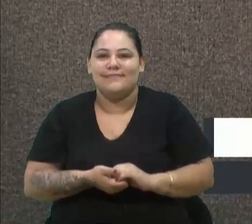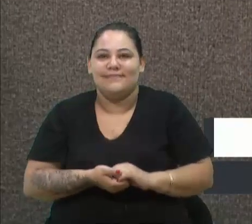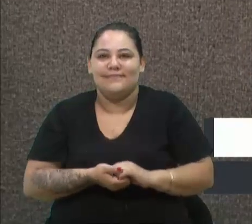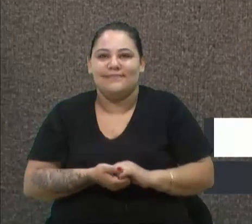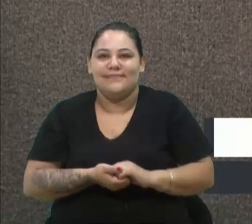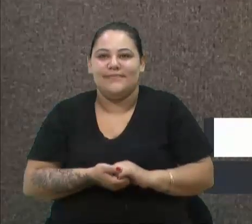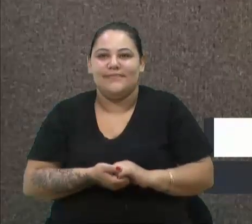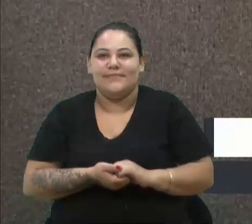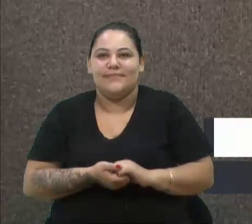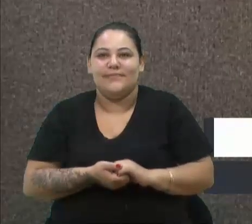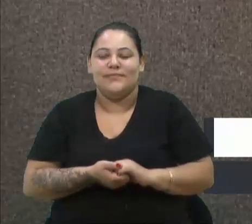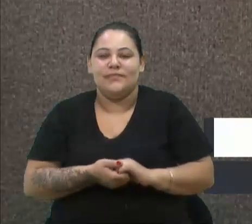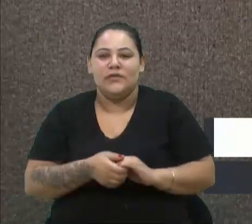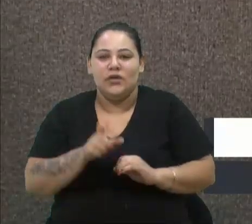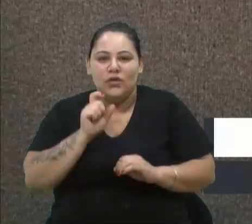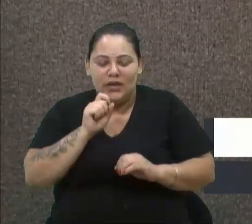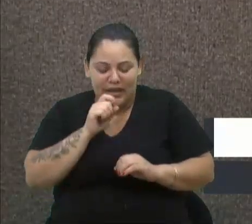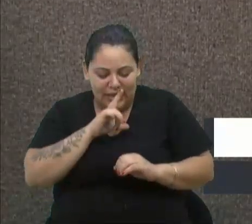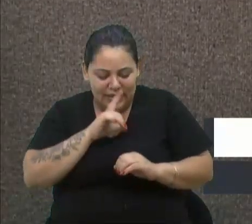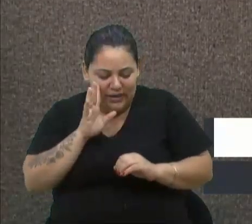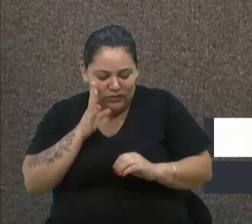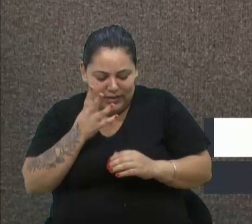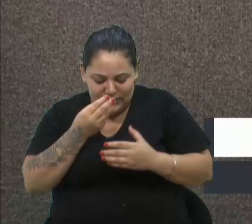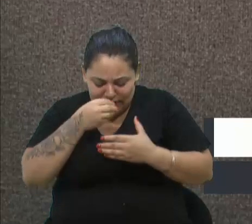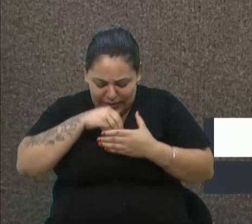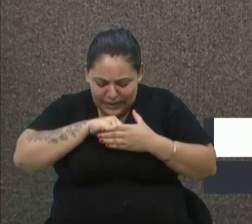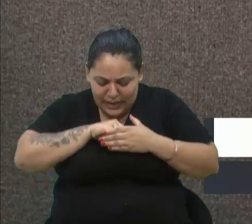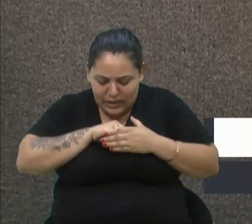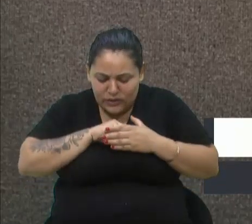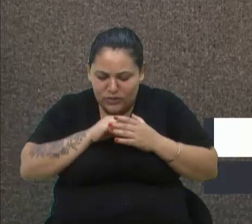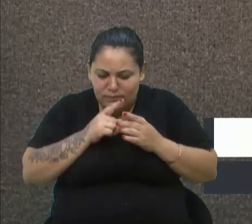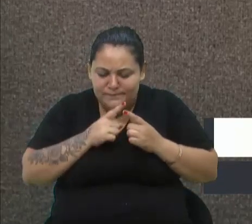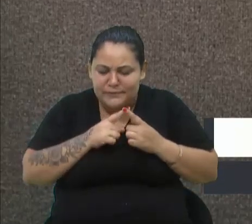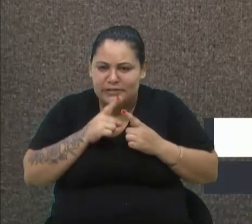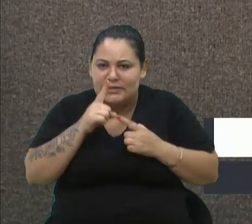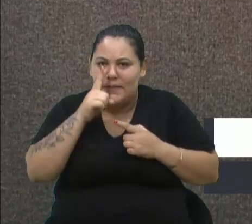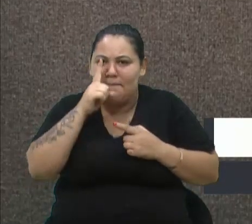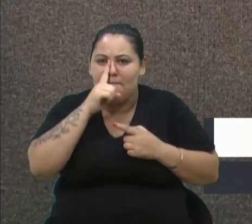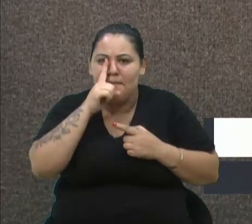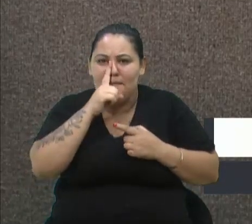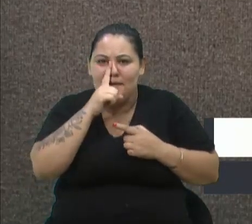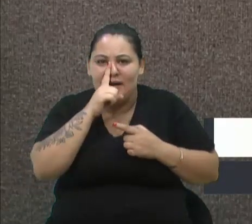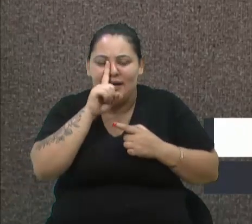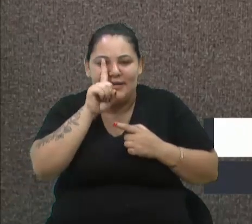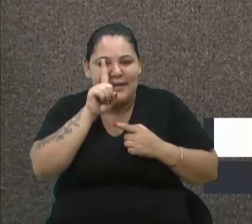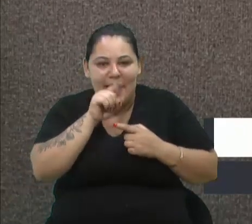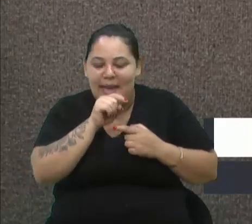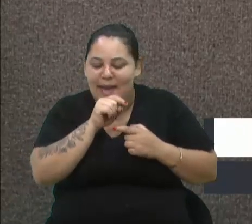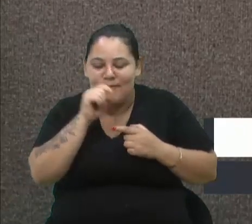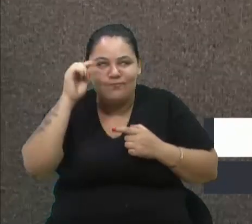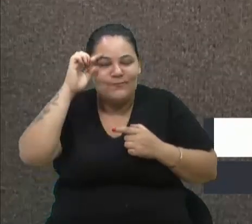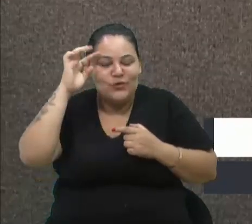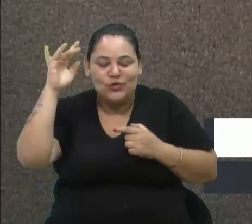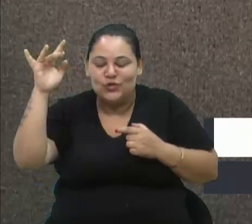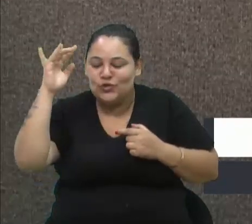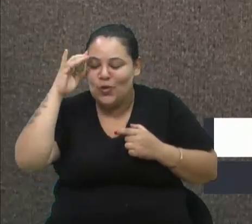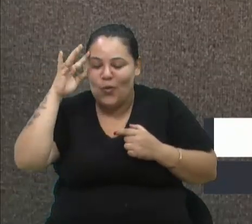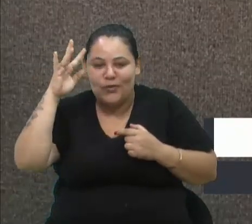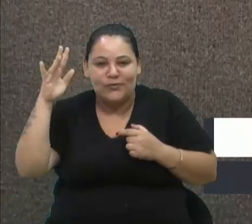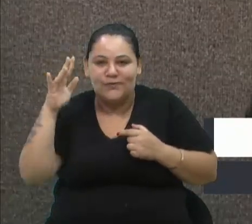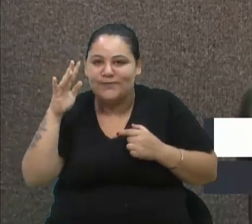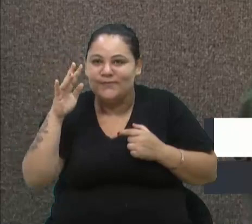O que que mexe tanto, porque ser mãe é a maior realização de uma mulher, né?